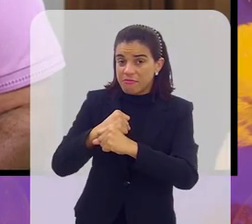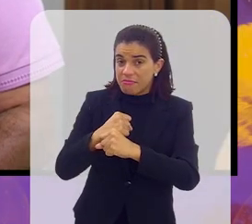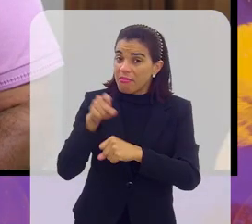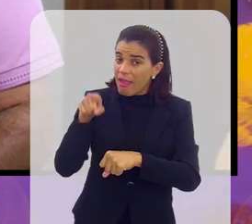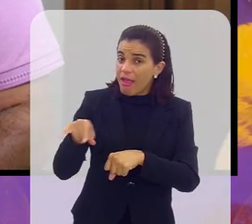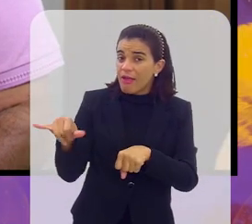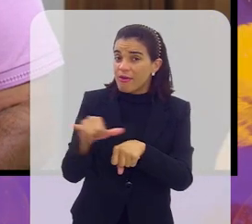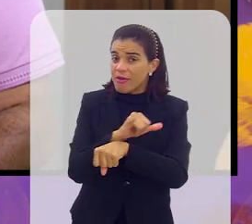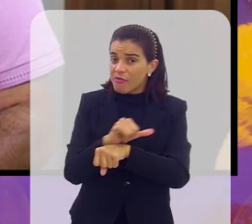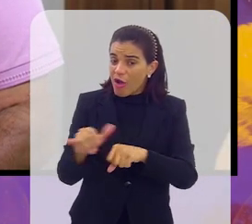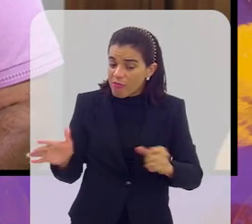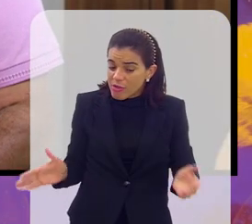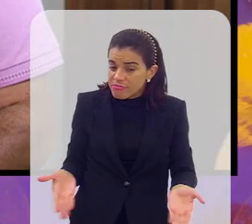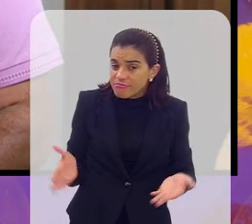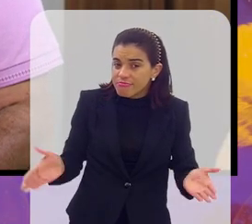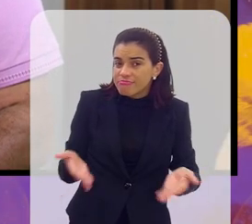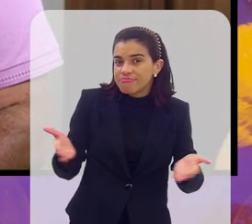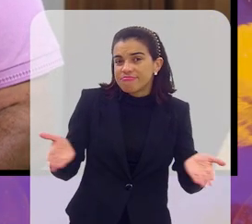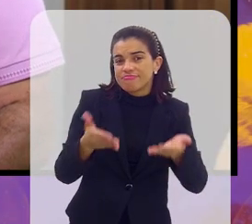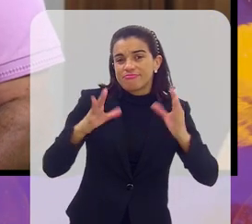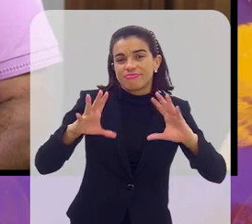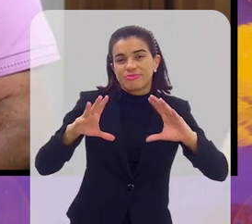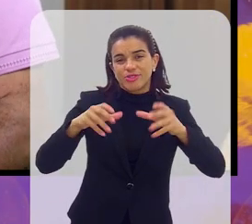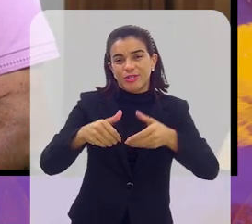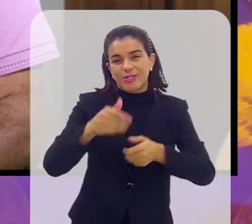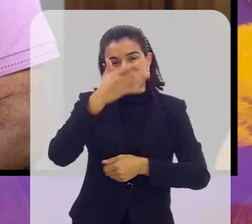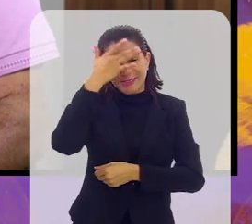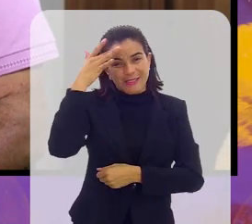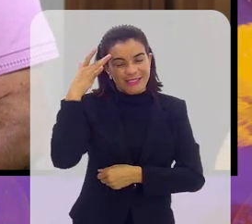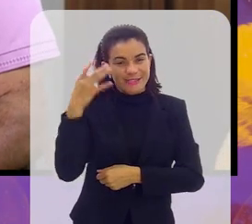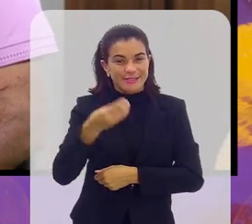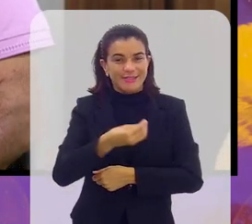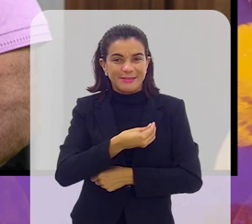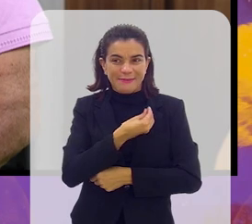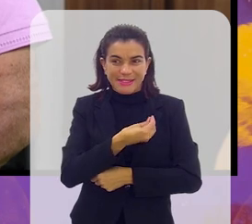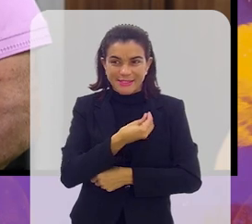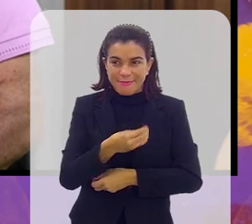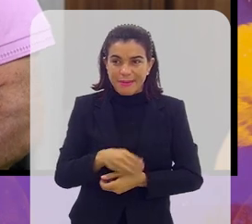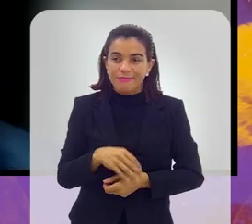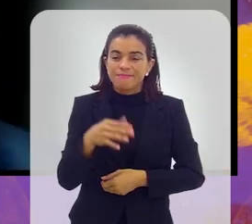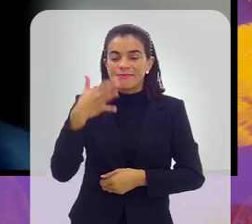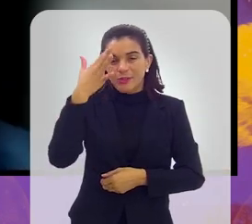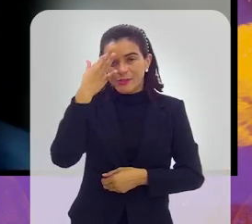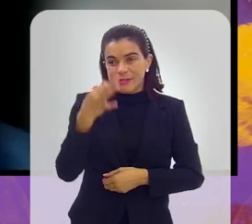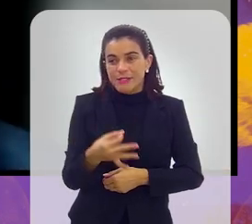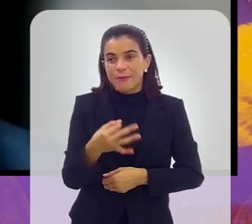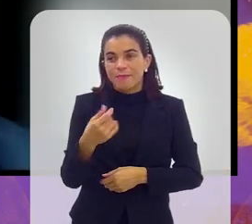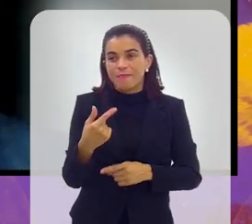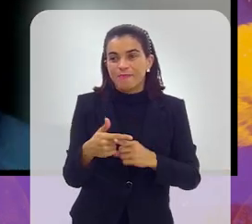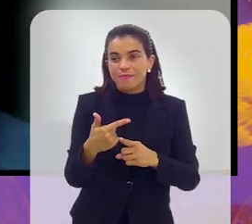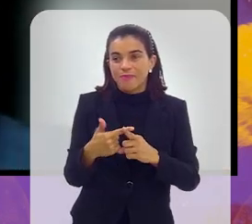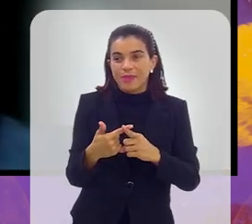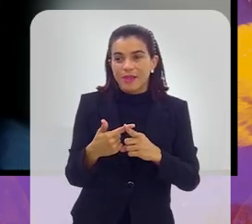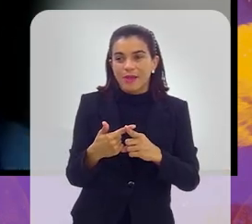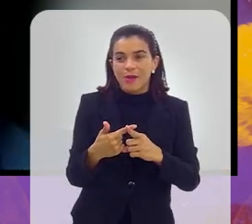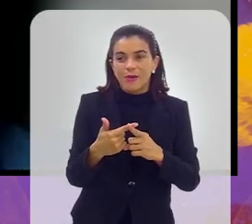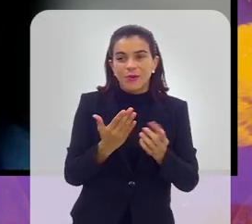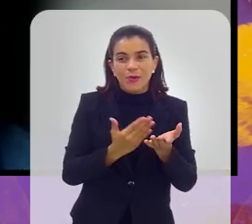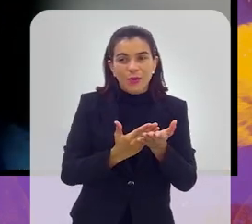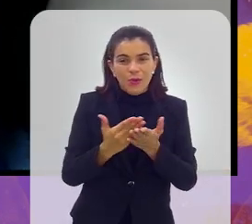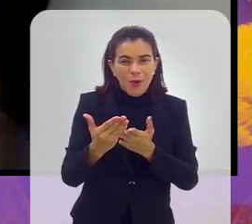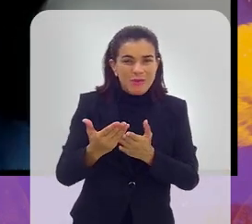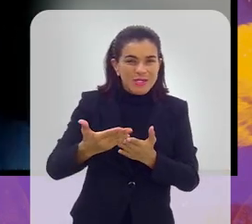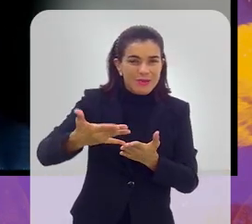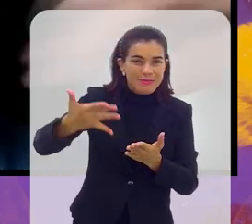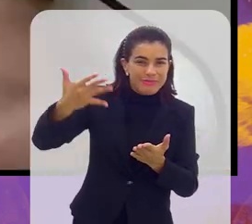isso é uma forma também de incentivar quem participa da Taça das Favelas? Com certeza, né? Porque quando a gente